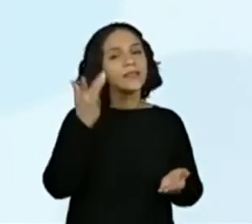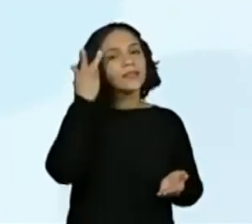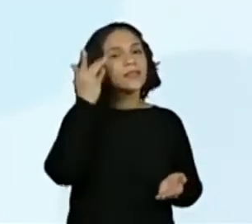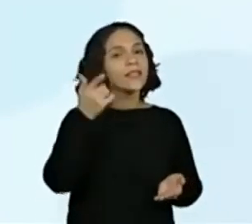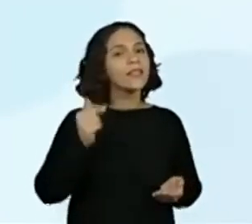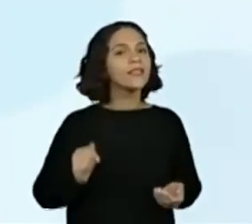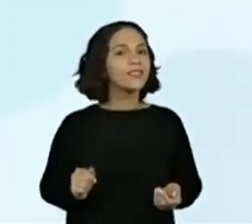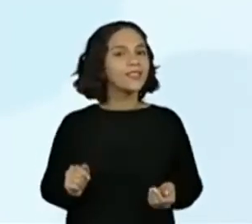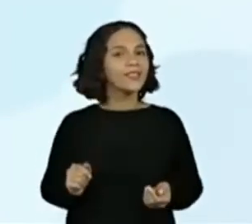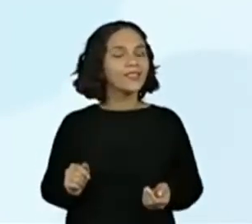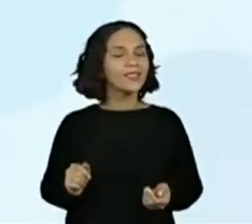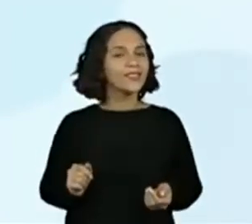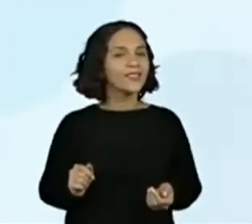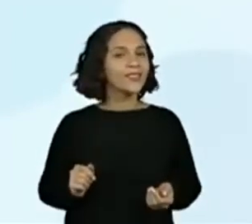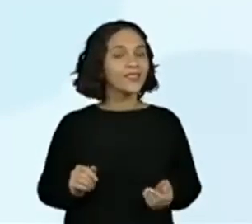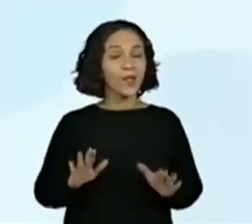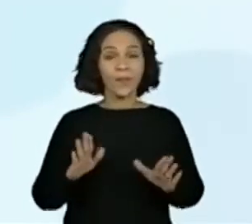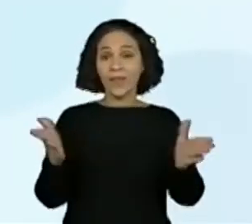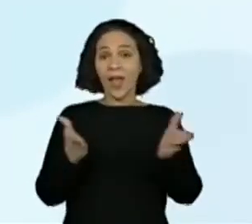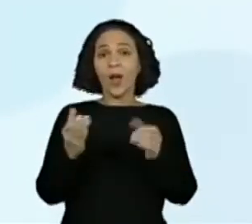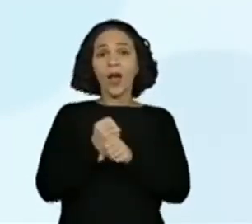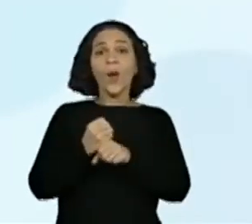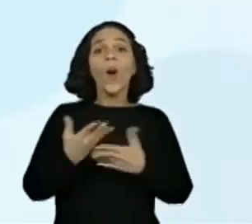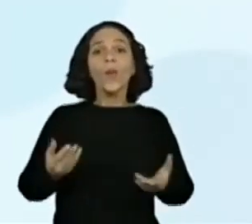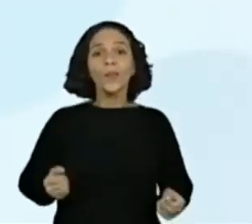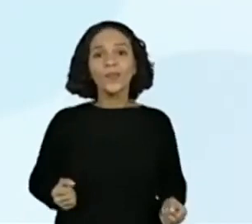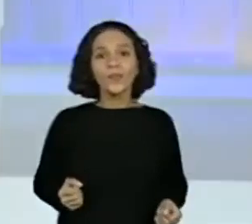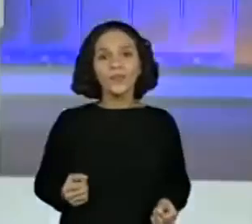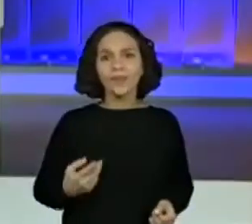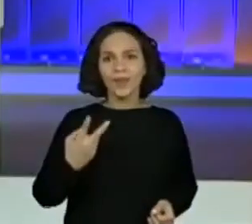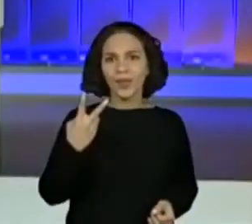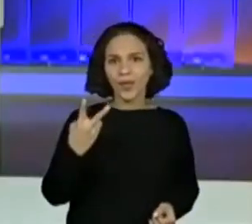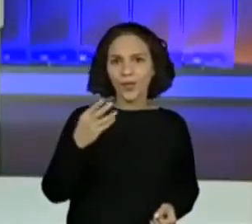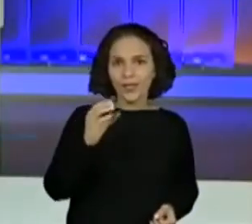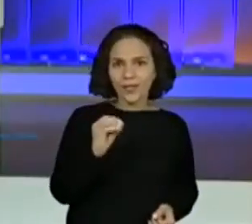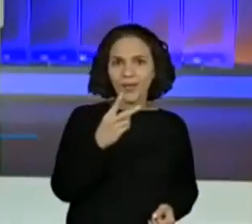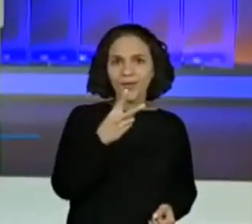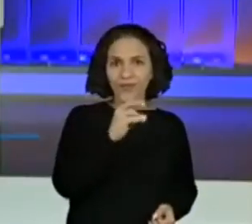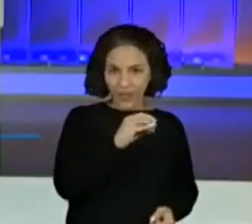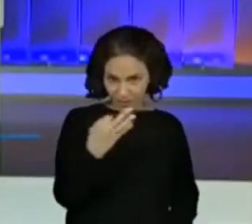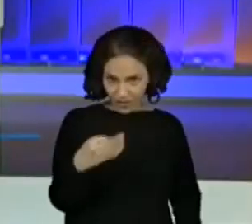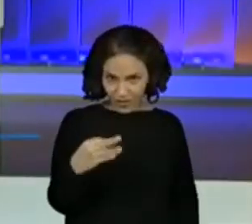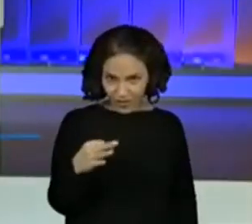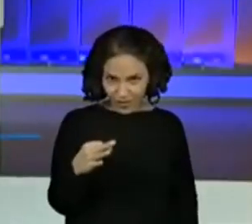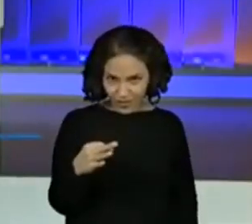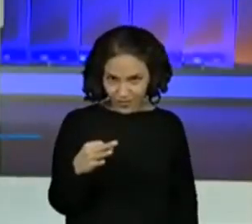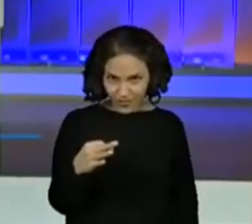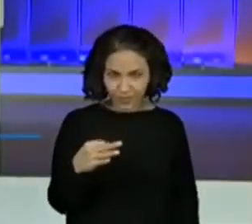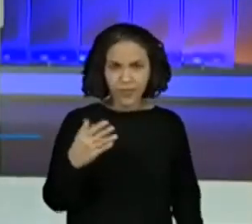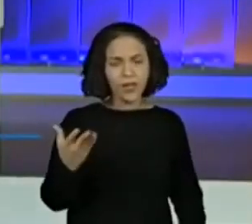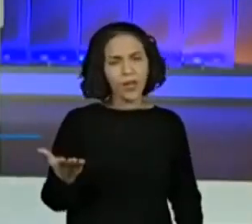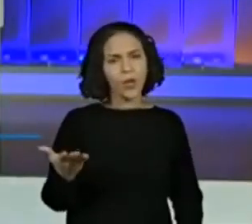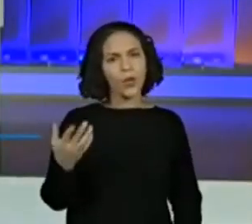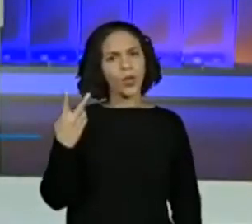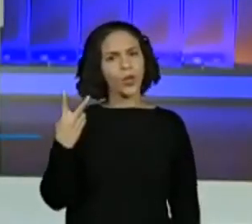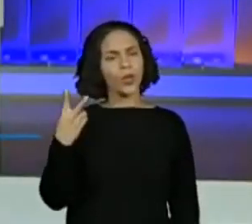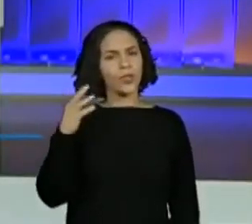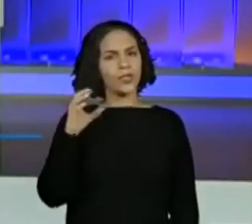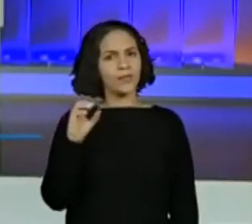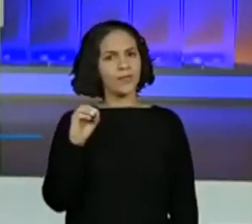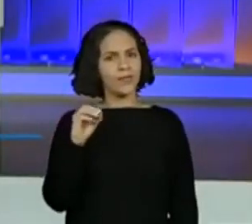anos? Galerinha, a gente está no ano de 2020, não é isso? Se nós estamos no ano de